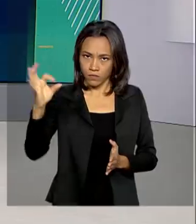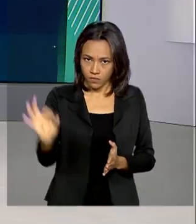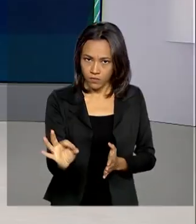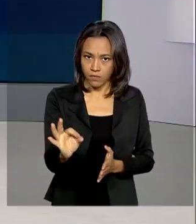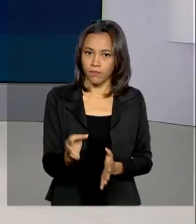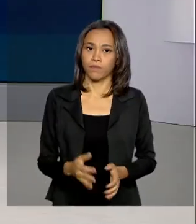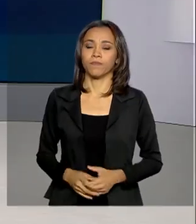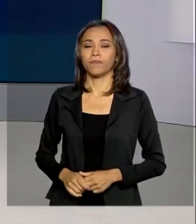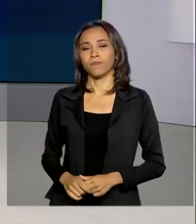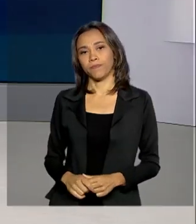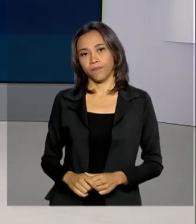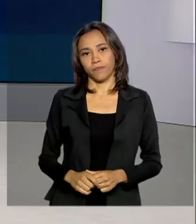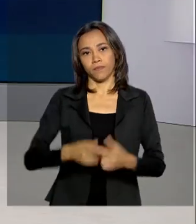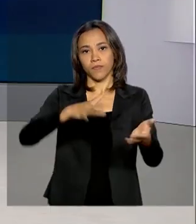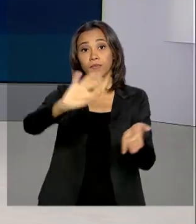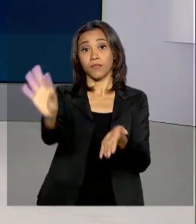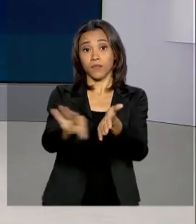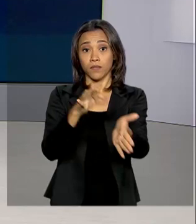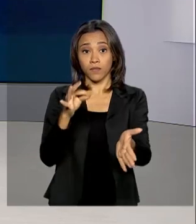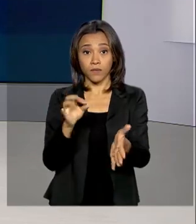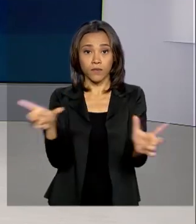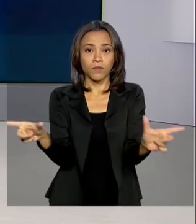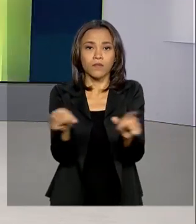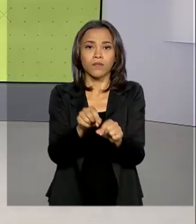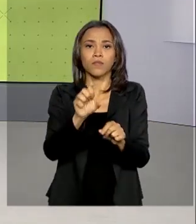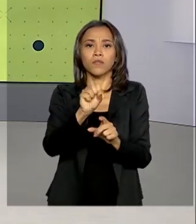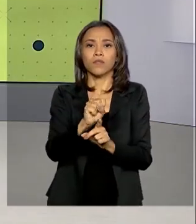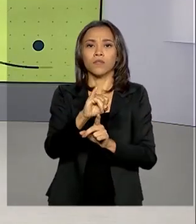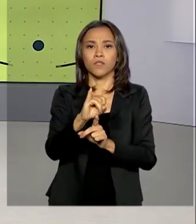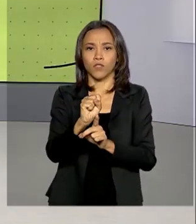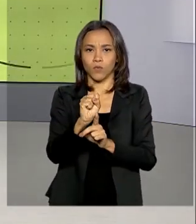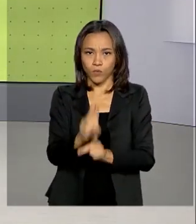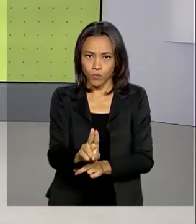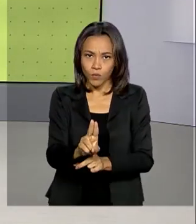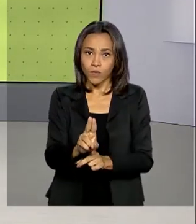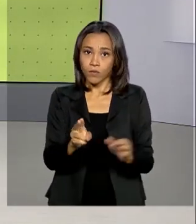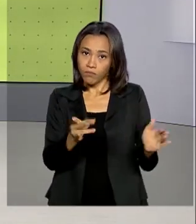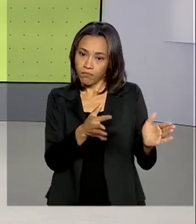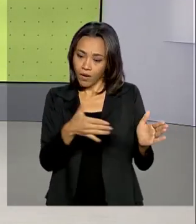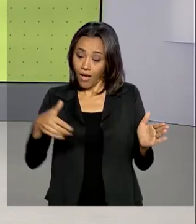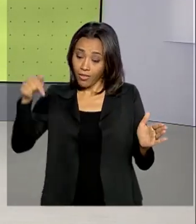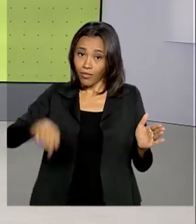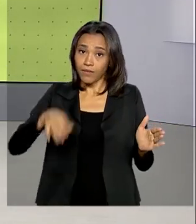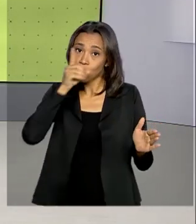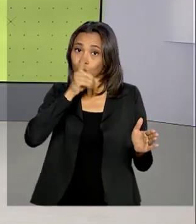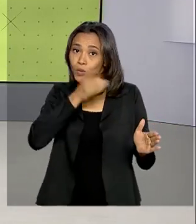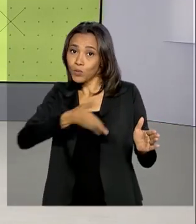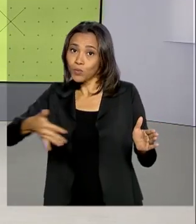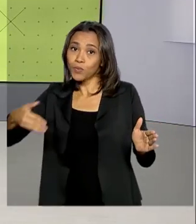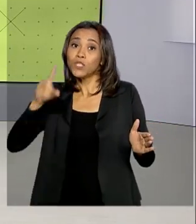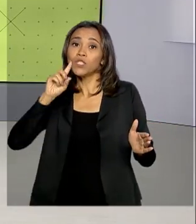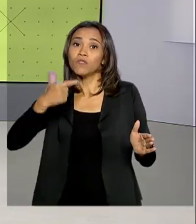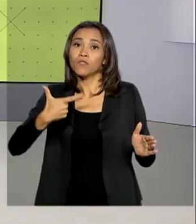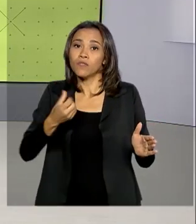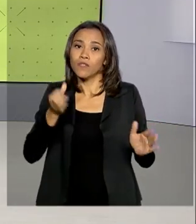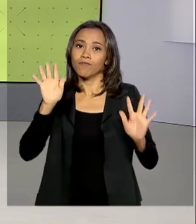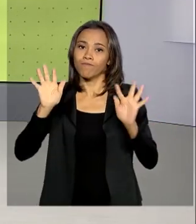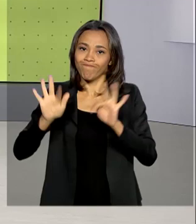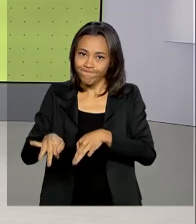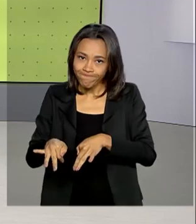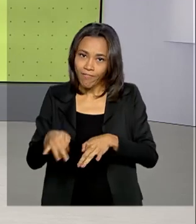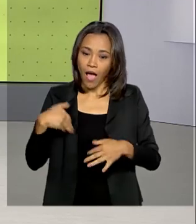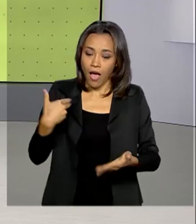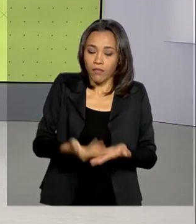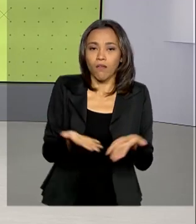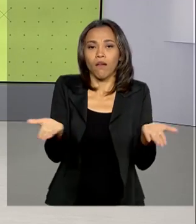E as inscrições para o Sistema de Seleção Unificada terminam neste domingo, dia 26. Até agora, o